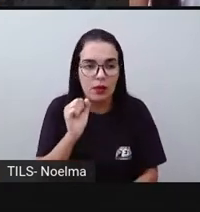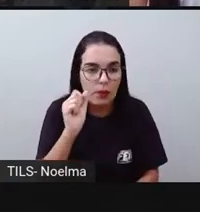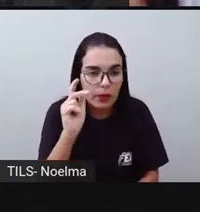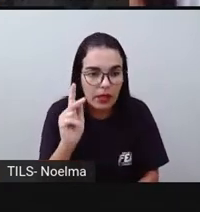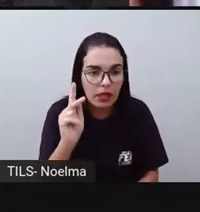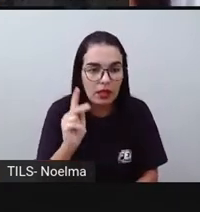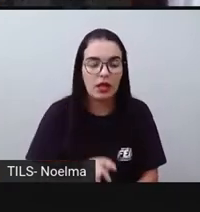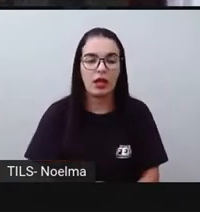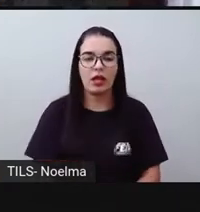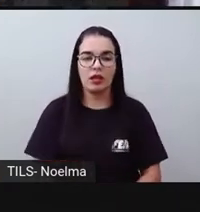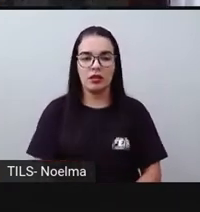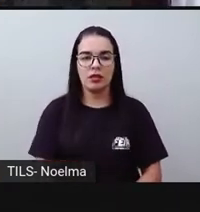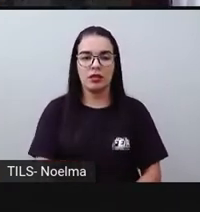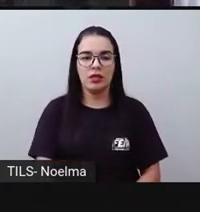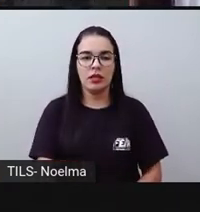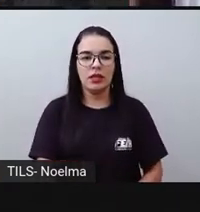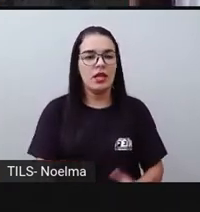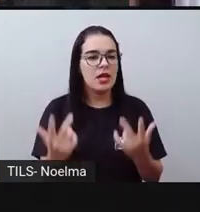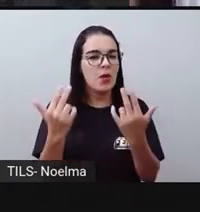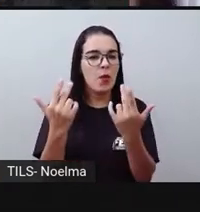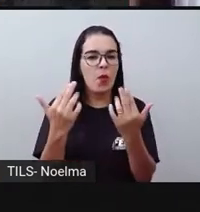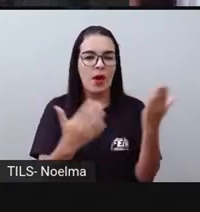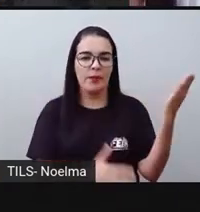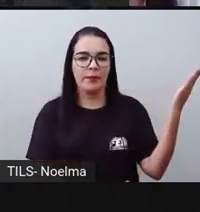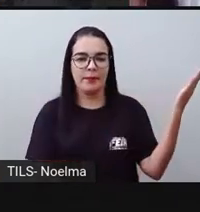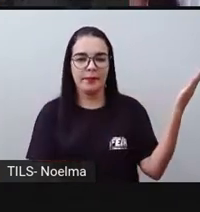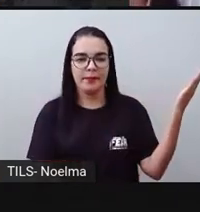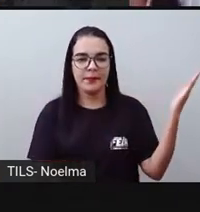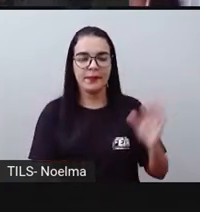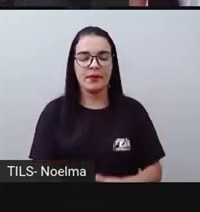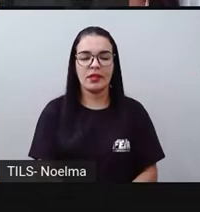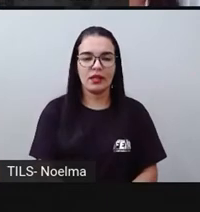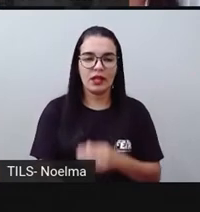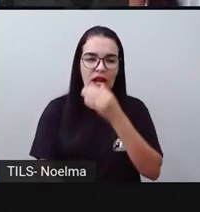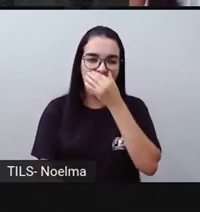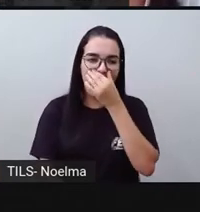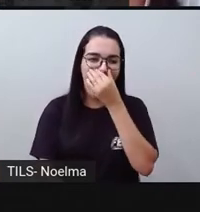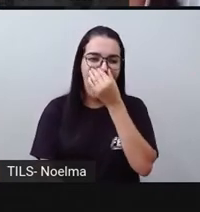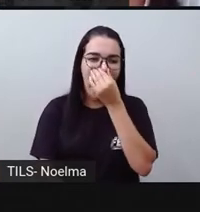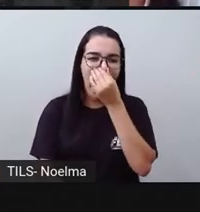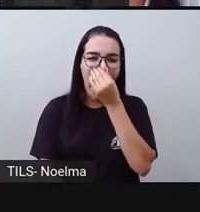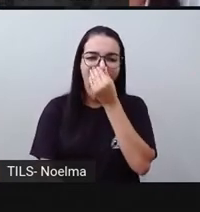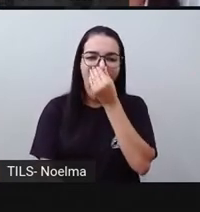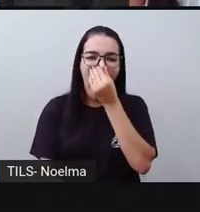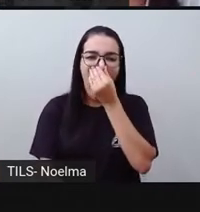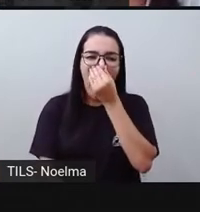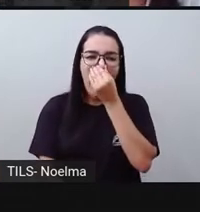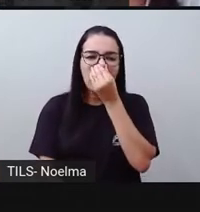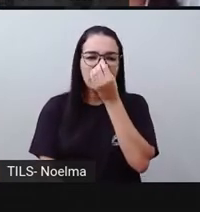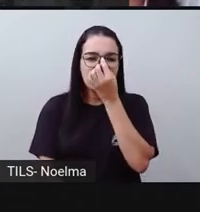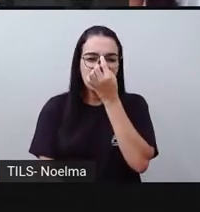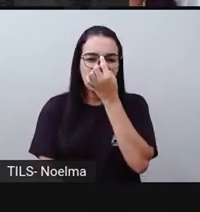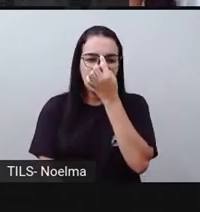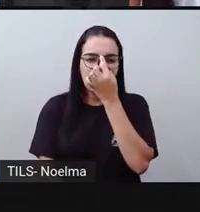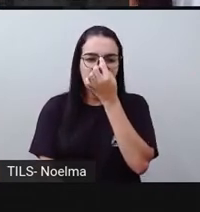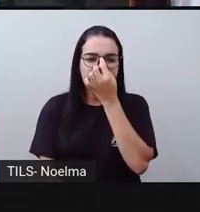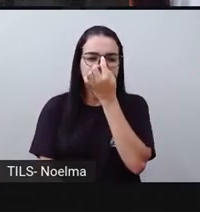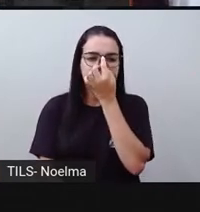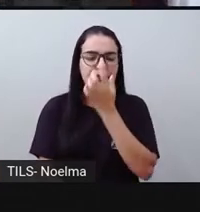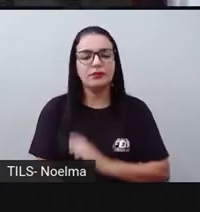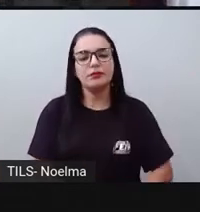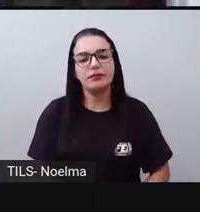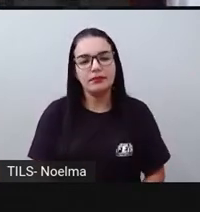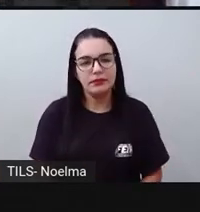parcela, mas nós, mesmo assim, não colocamos nenhum símbolo, mas a gente compreende, né? Este espaço, a existência